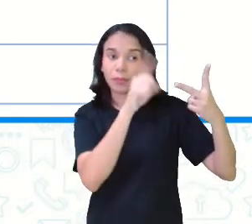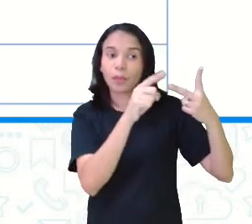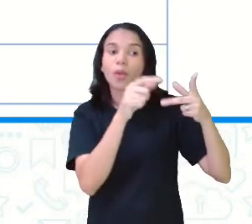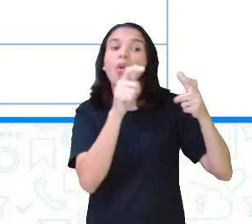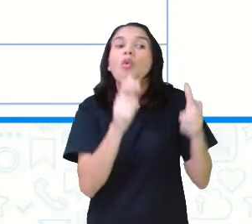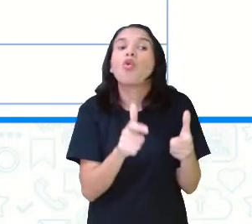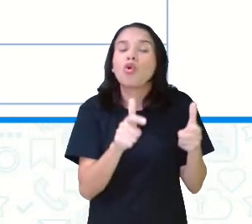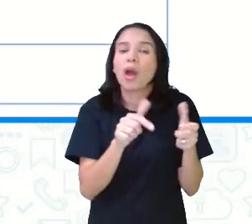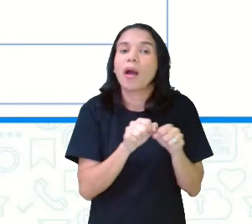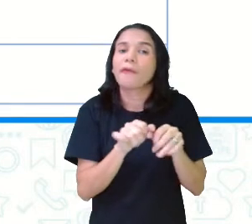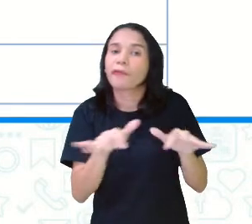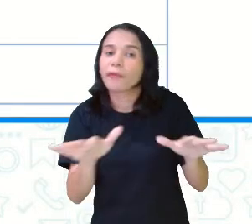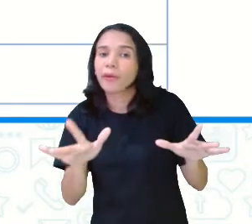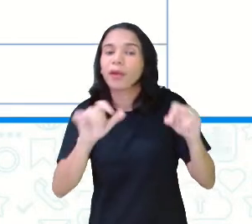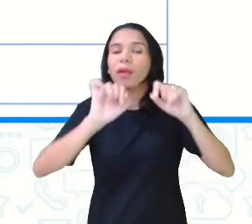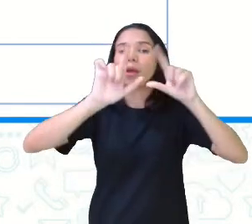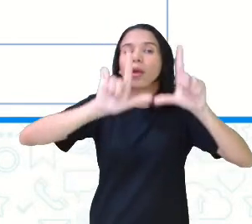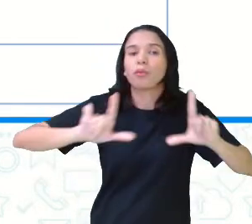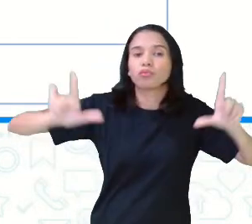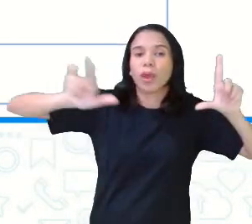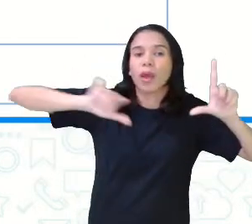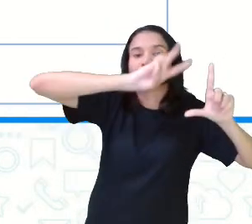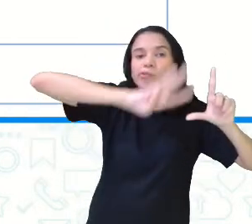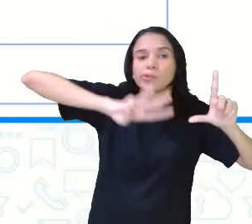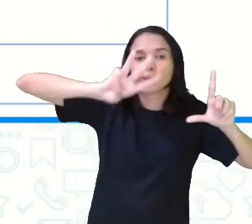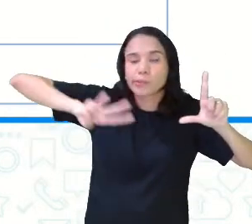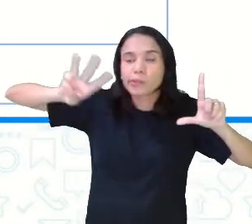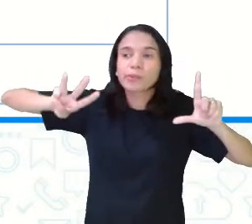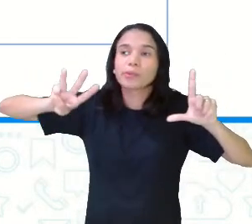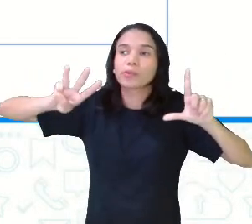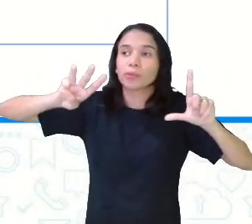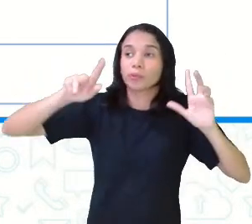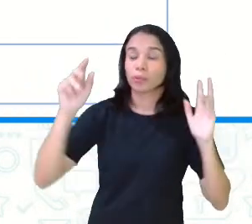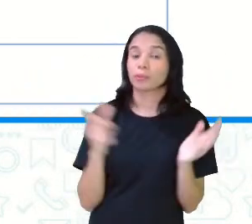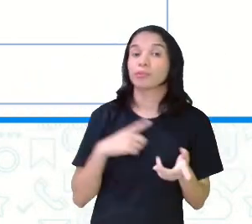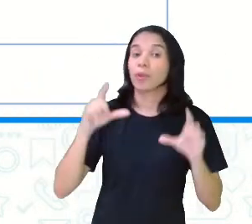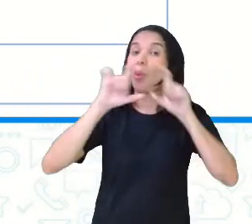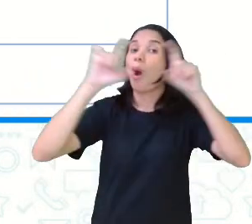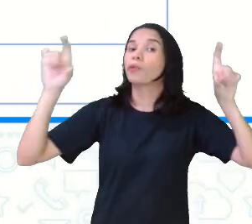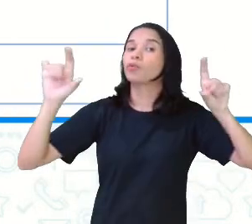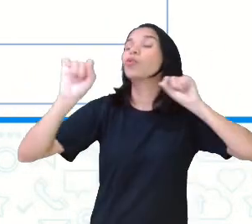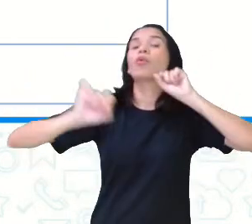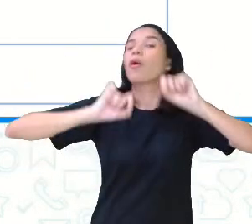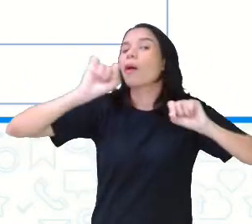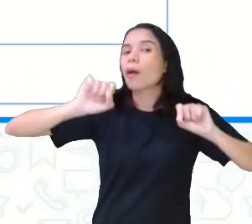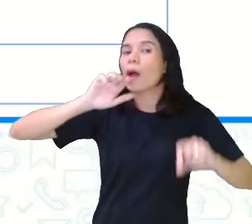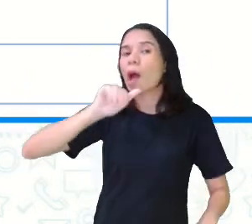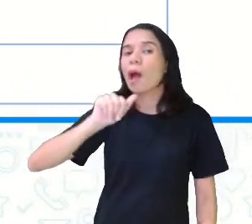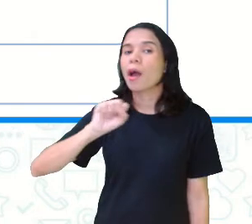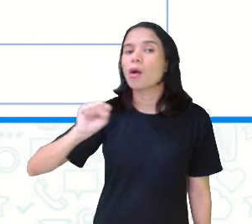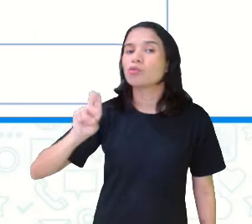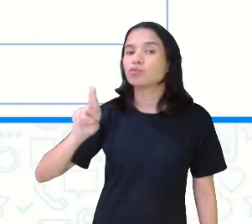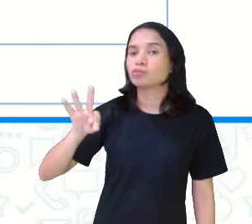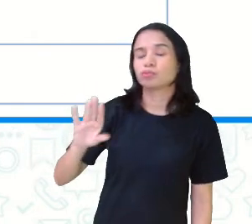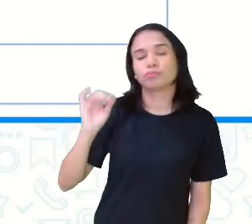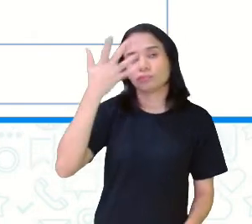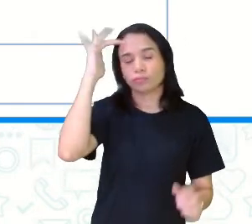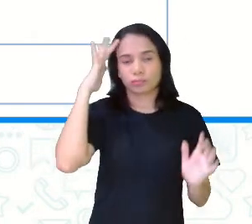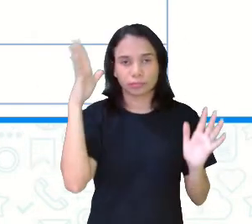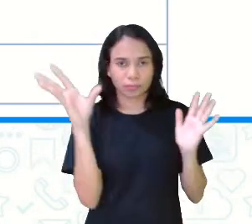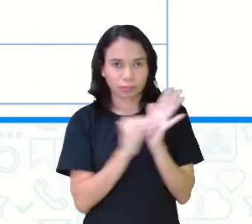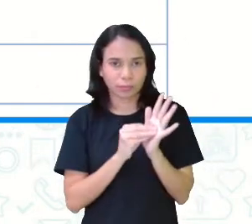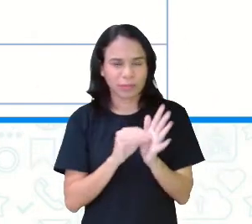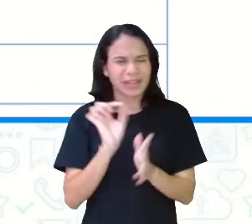publicado? Então, vai ser ali o endereço eletrônico. Qual o assunto? Então, você vai ali também registrar.